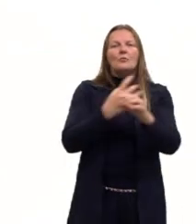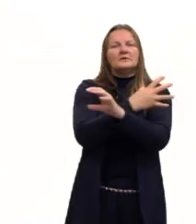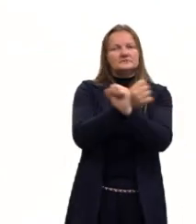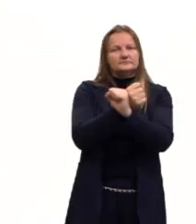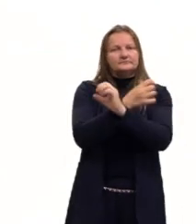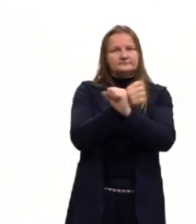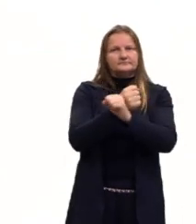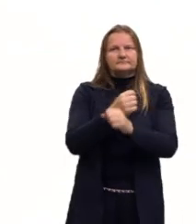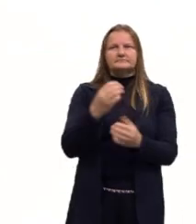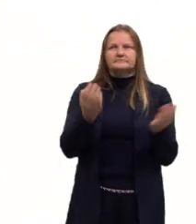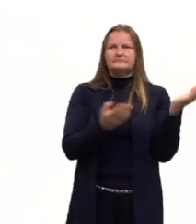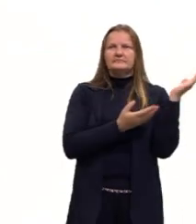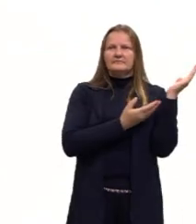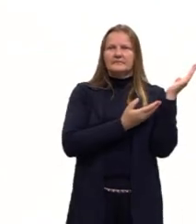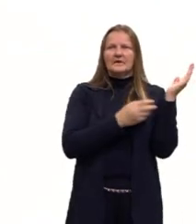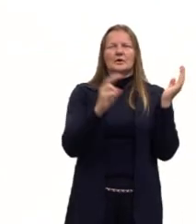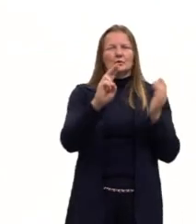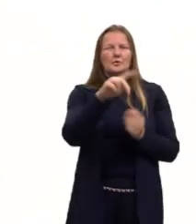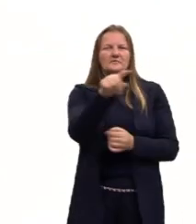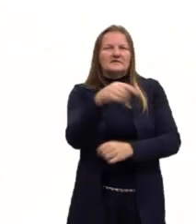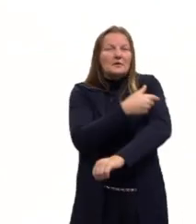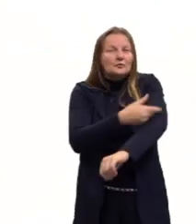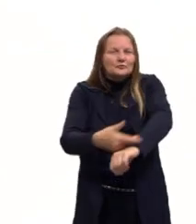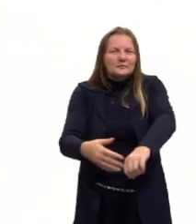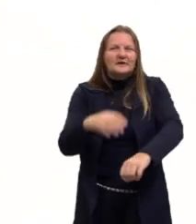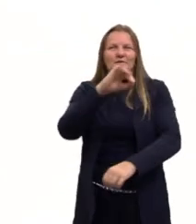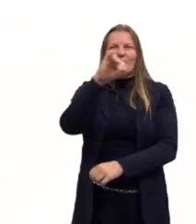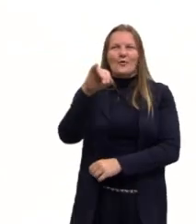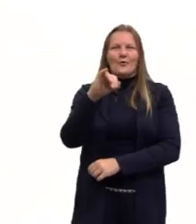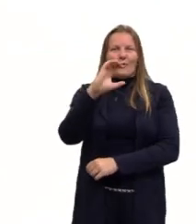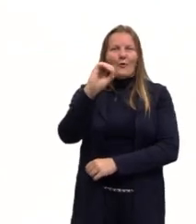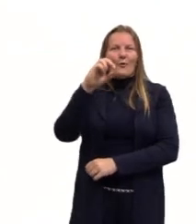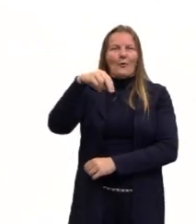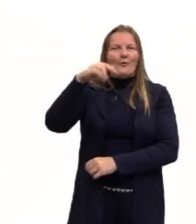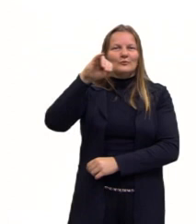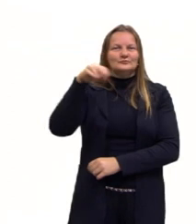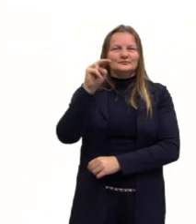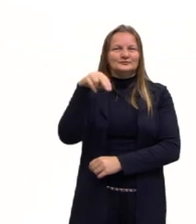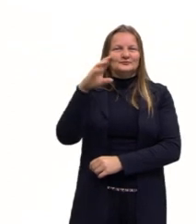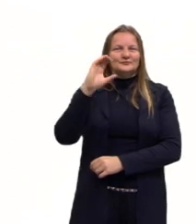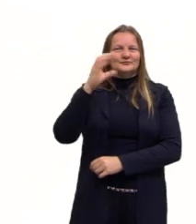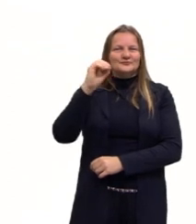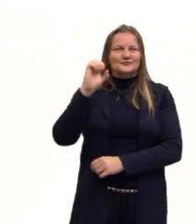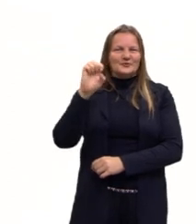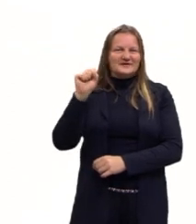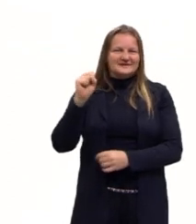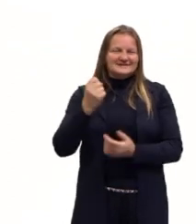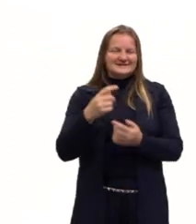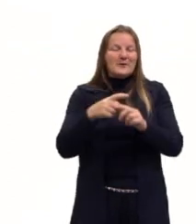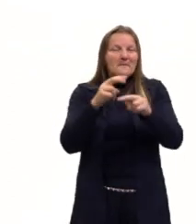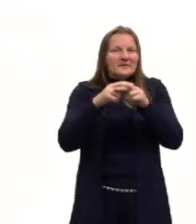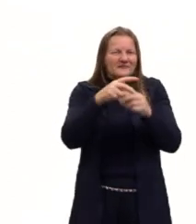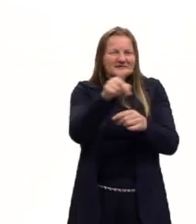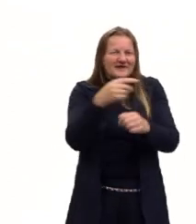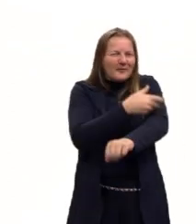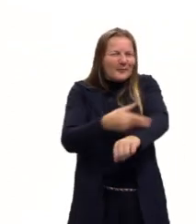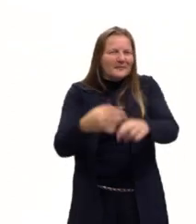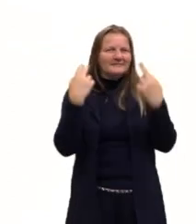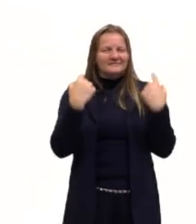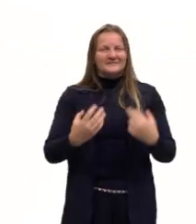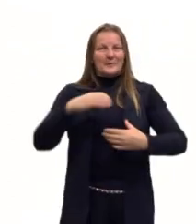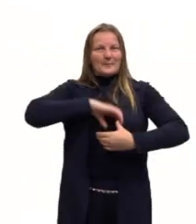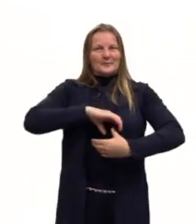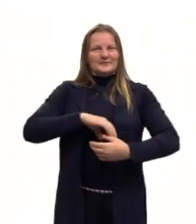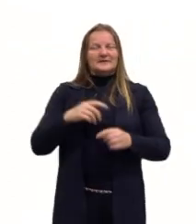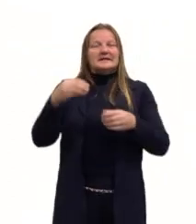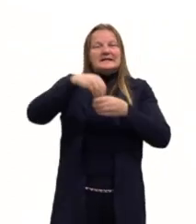o nome de conjunções porque é o que vocês estão mais acostumados dentro da língua portuguesa, tá? Mas, normalmente, nós trazemos dentro